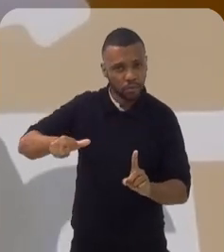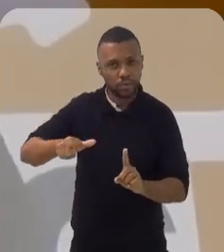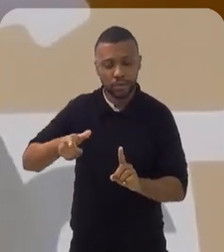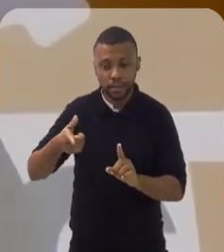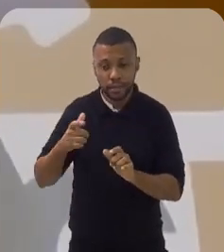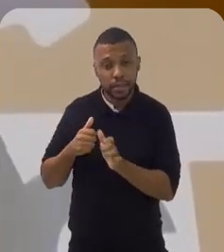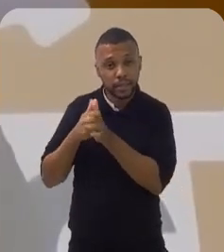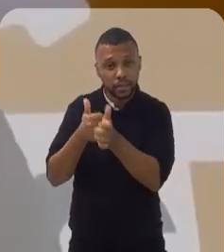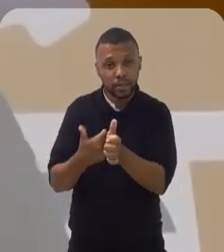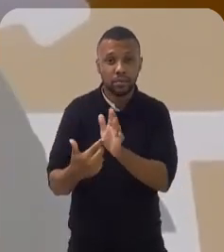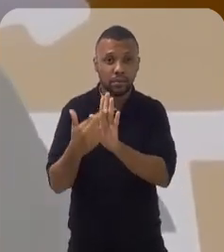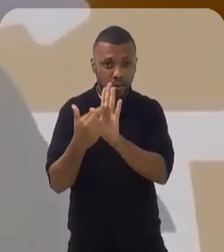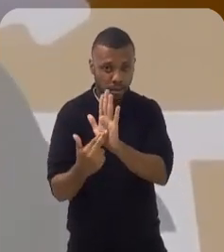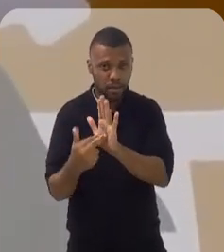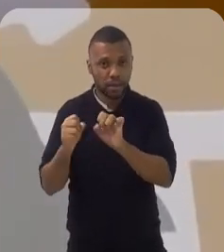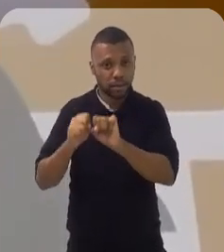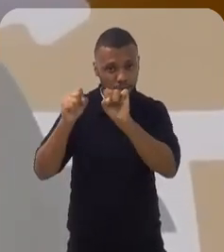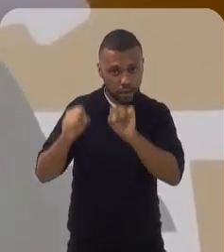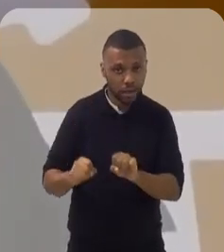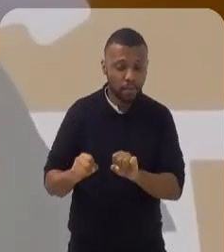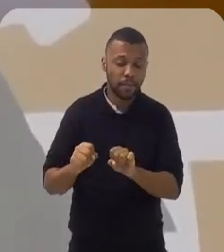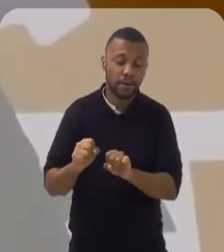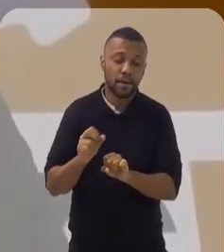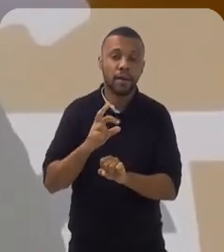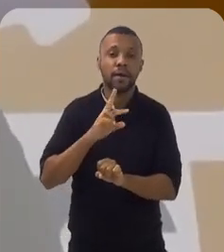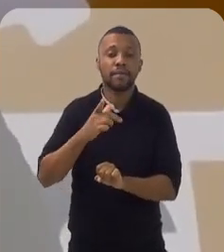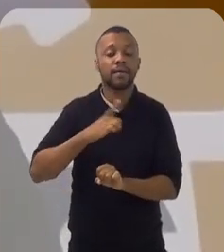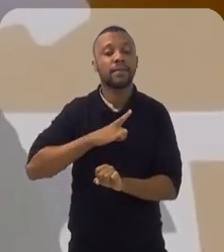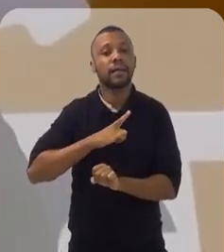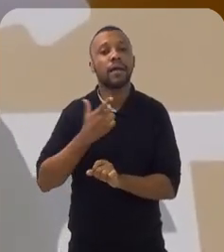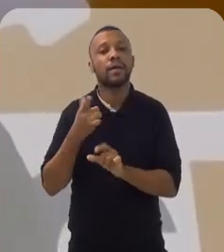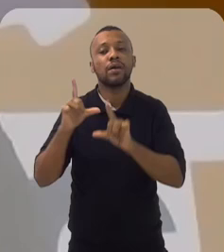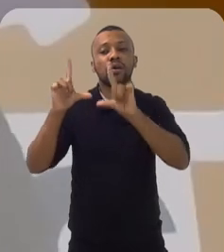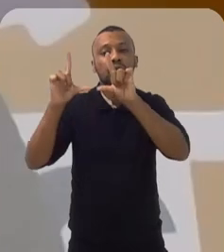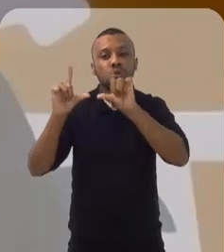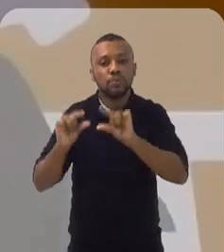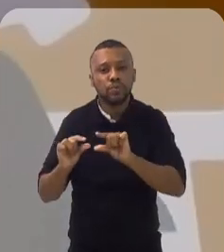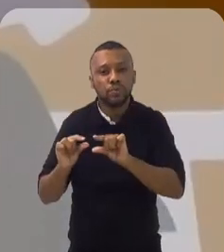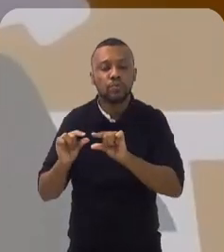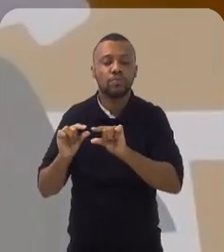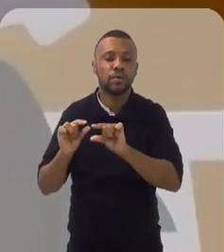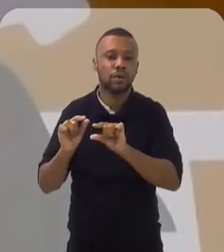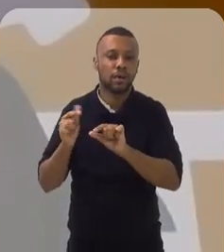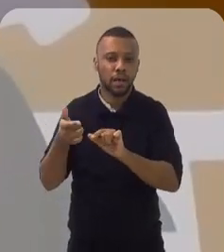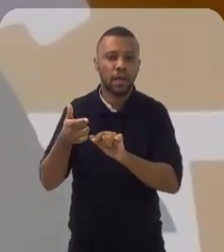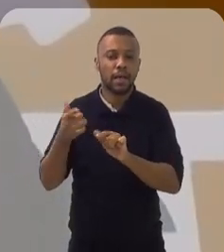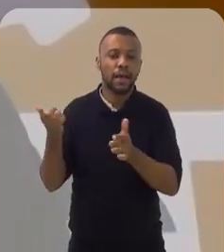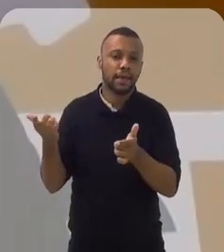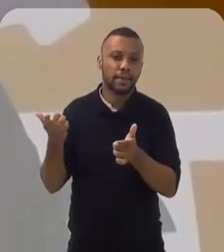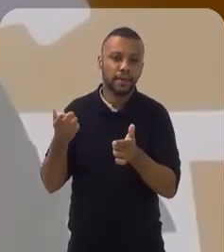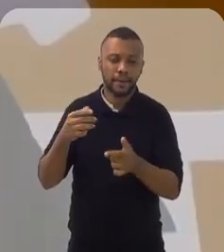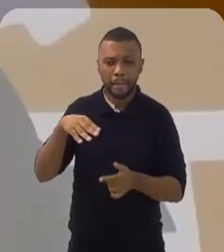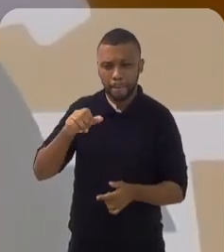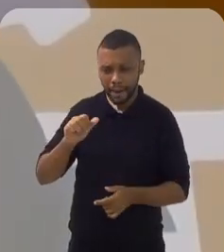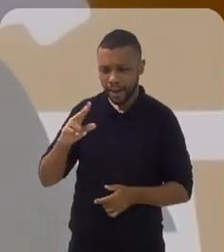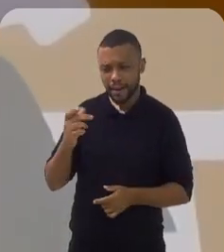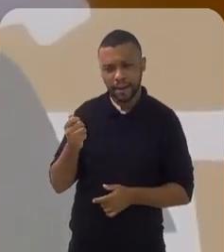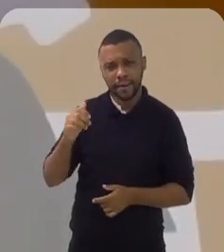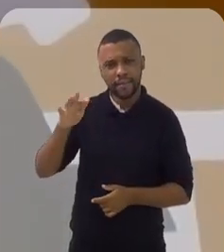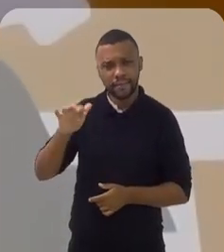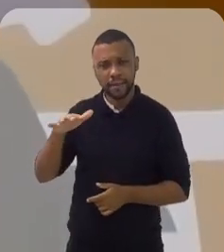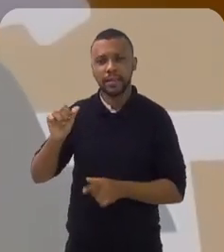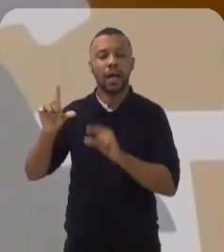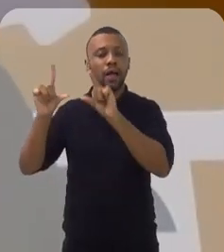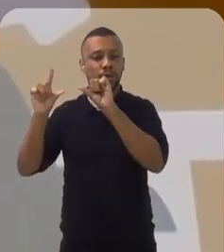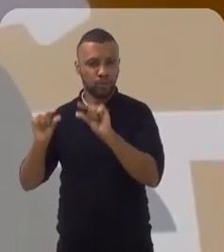vai fazer com que a quantidade de declarações retidas em malha fina diminua substancialmente. E a gente, como contador,